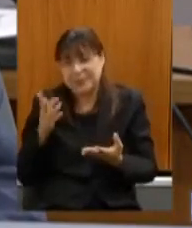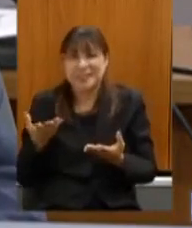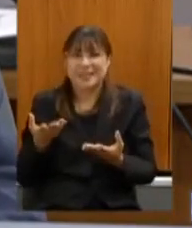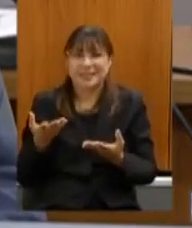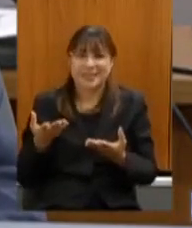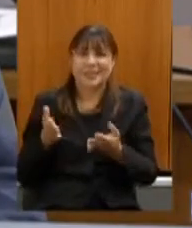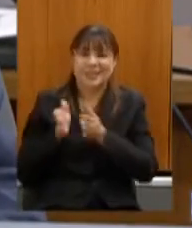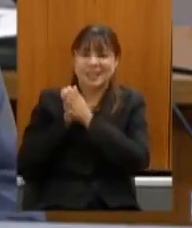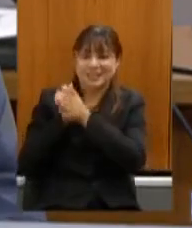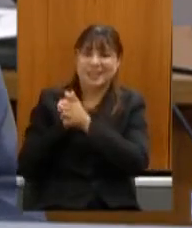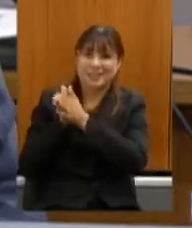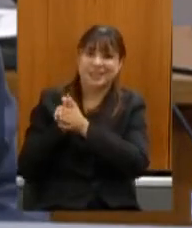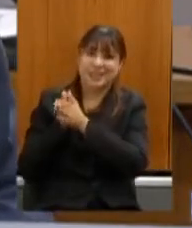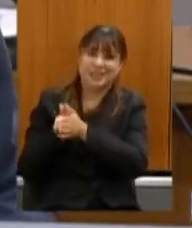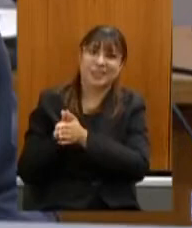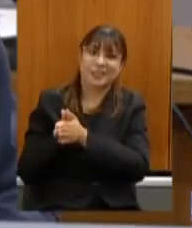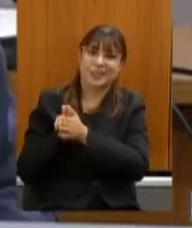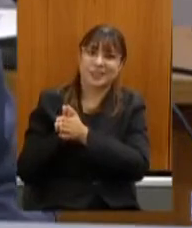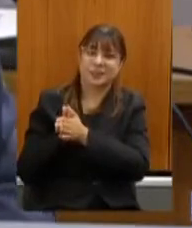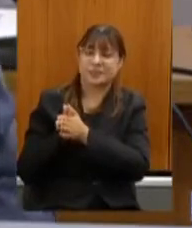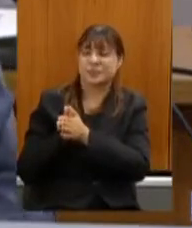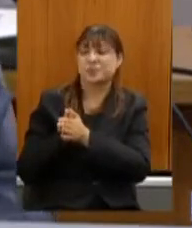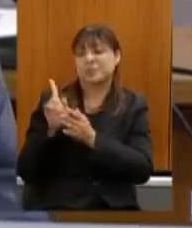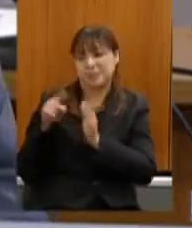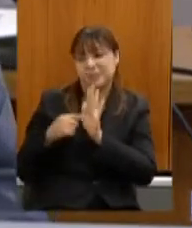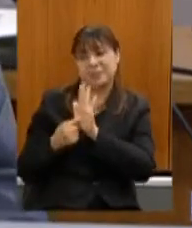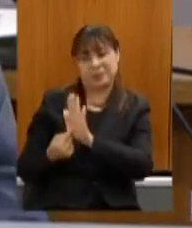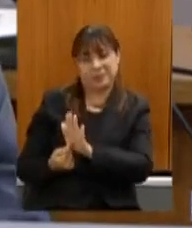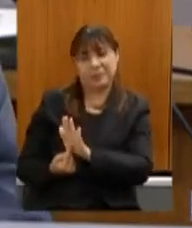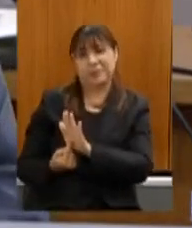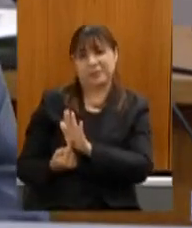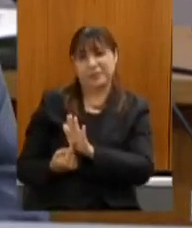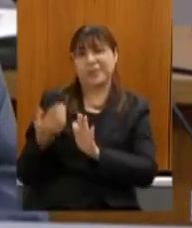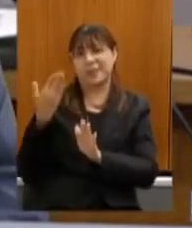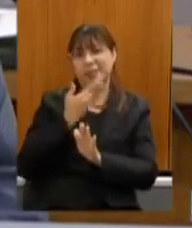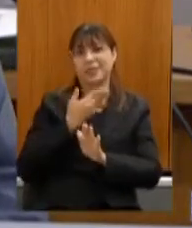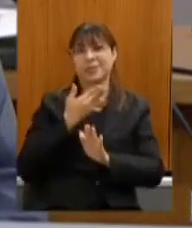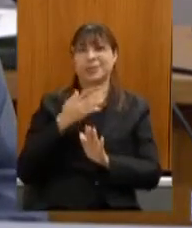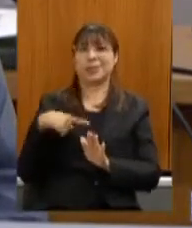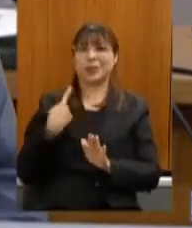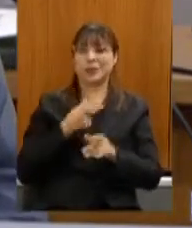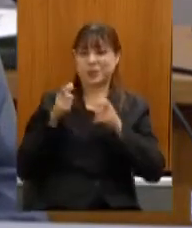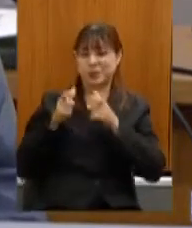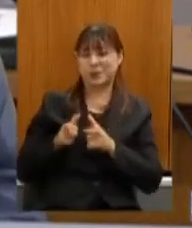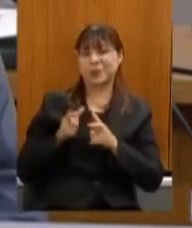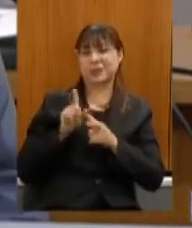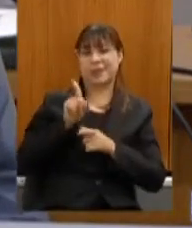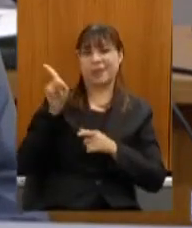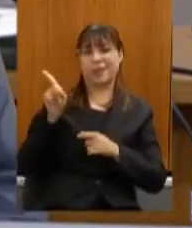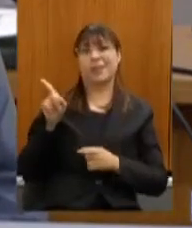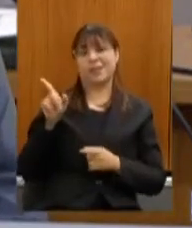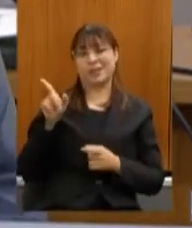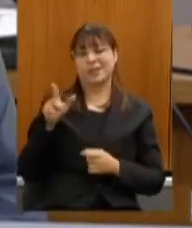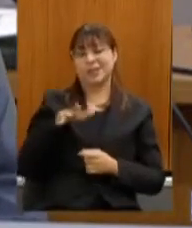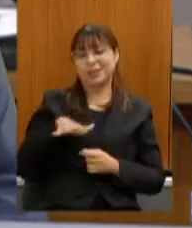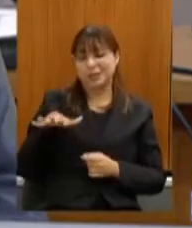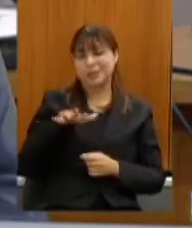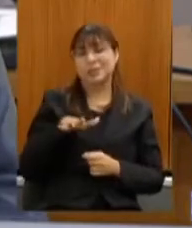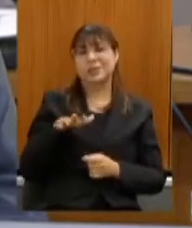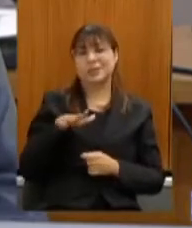do vale de Jequitinhonha já é aí uma manifestação o senhor vai ver que a nossa região tem muito a